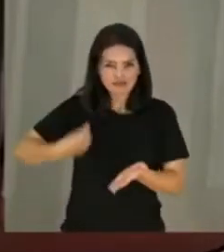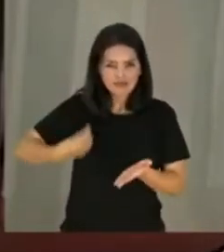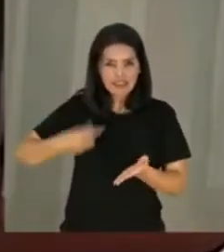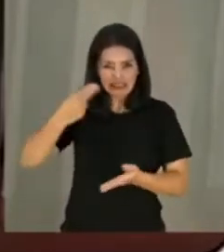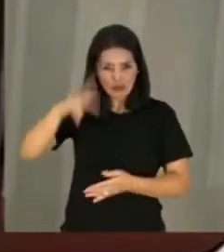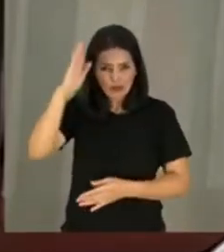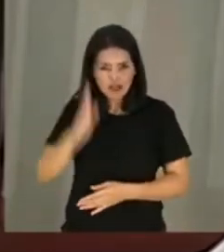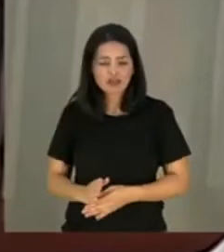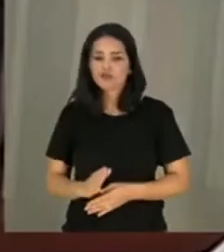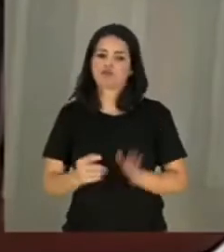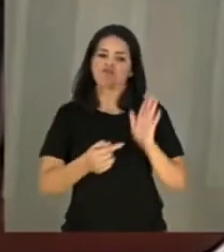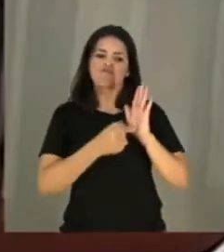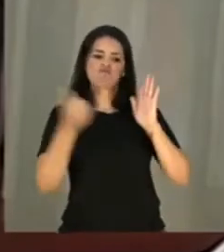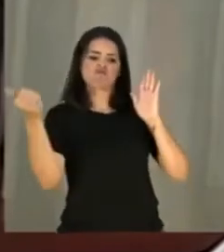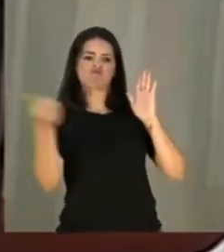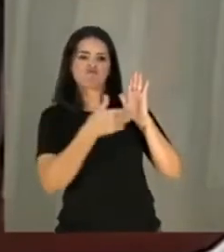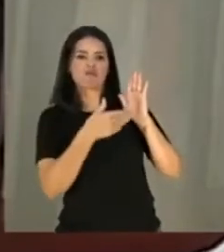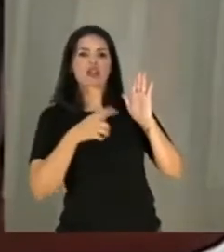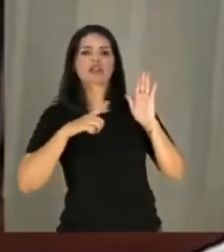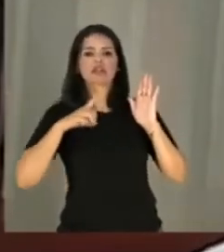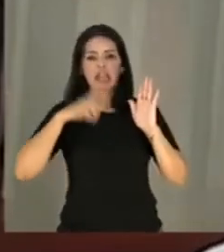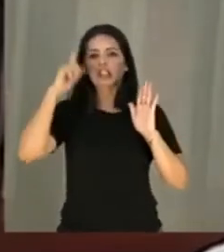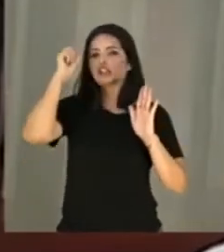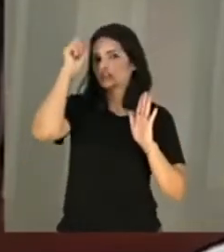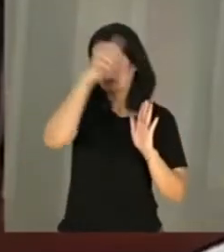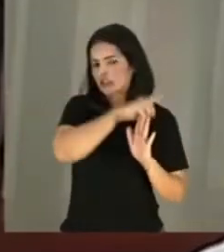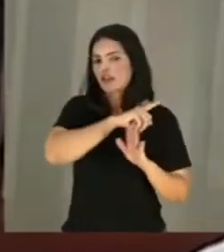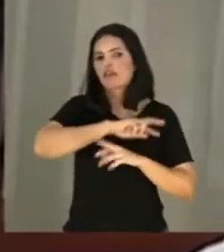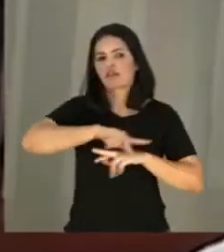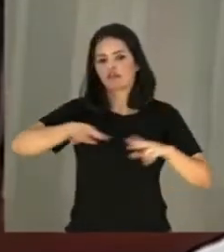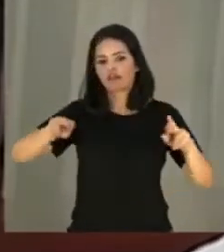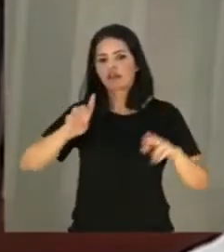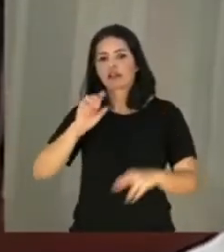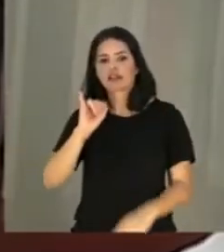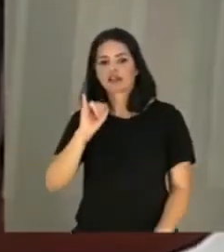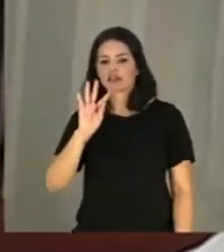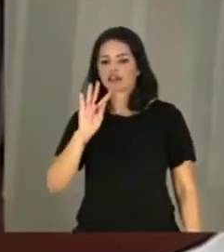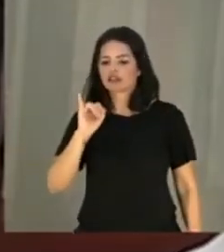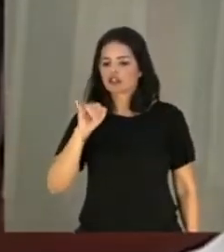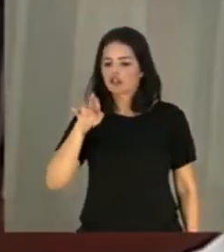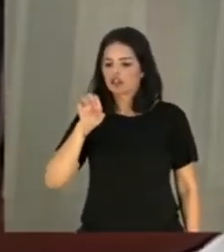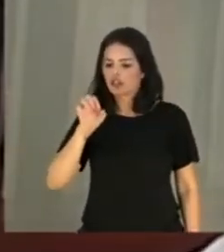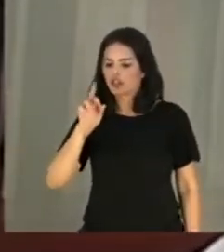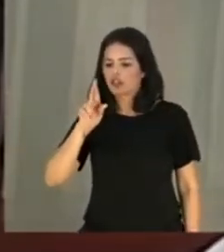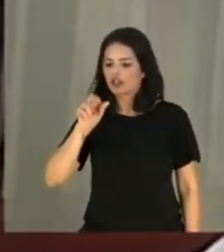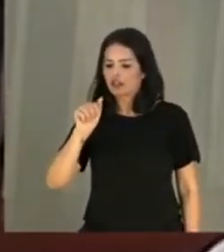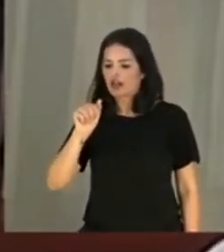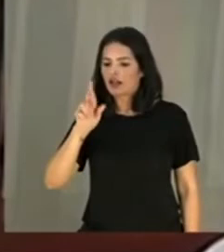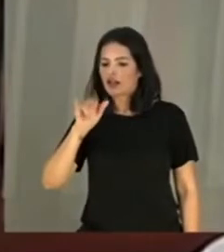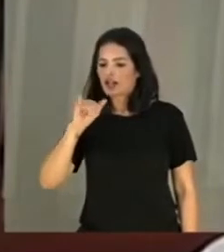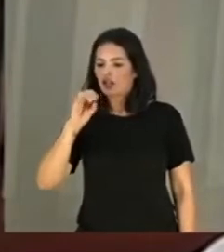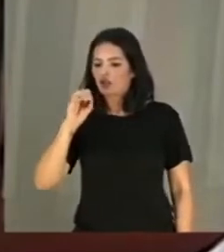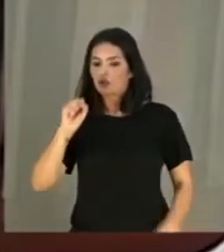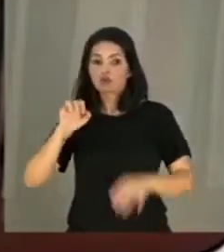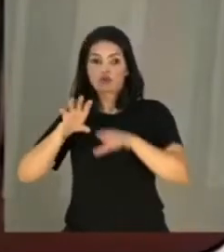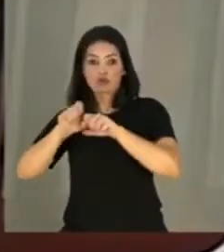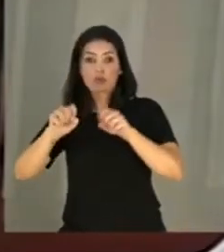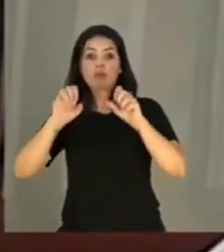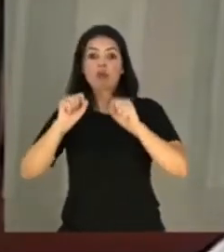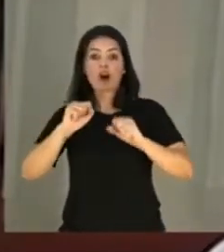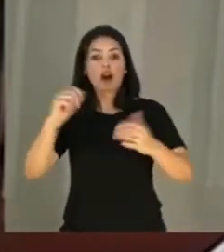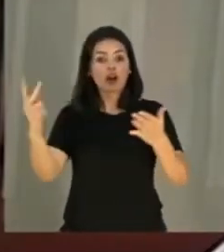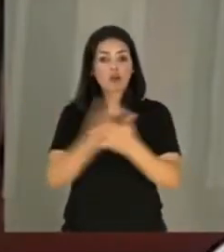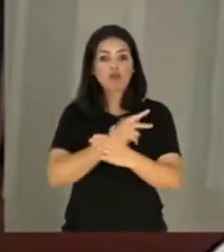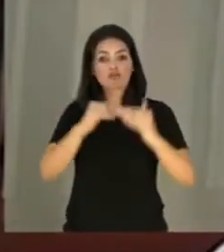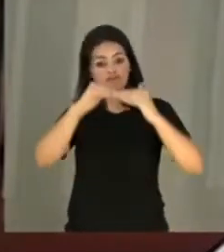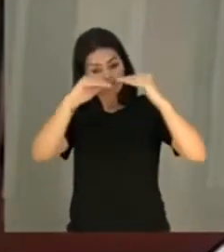país, suas dificuldades em ofertarem diversos itinerários formativos, o que pode provocar maior desigualdade, pois a escola vai ter que